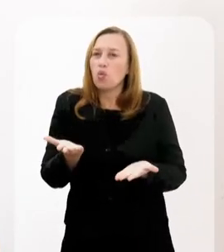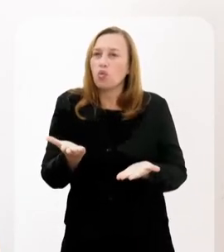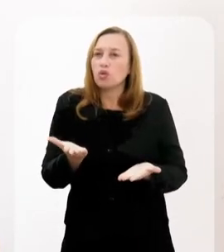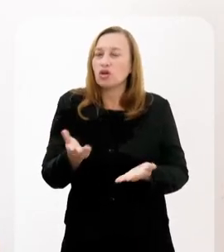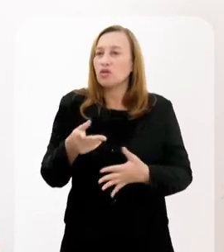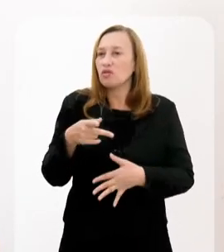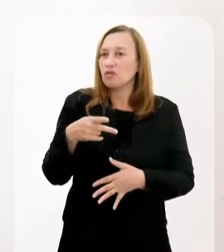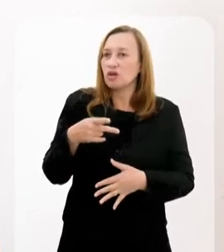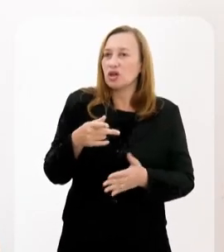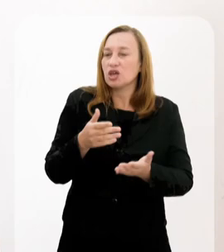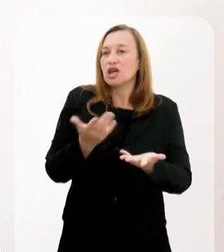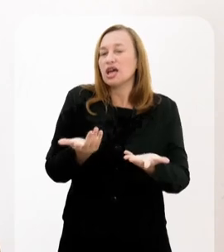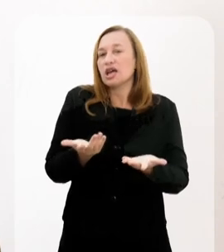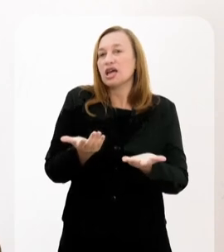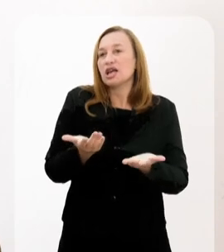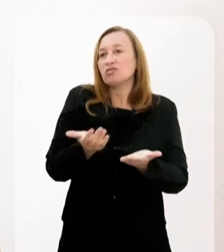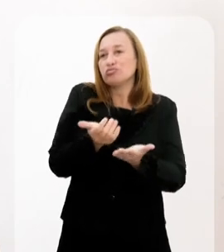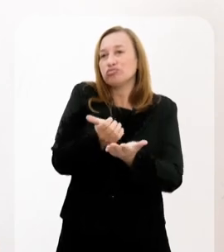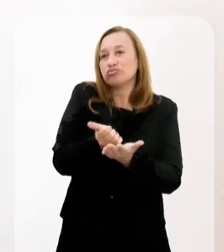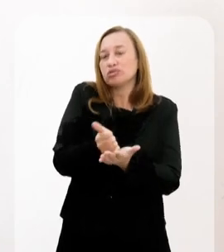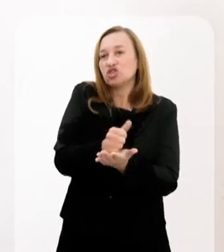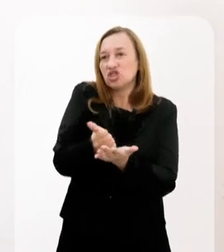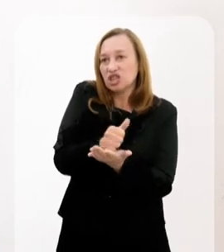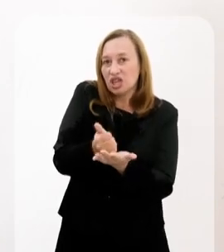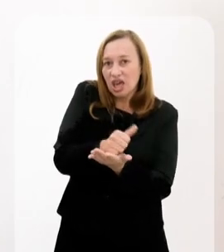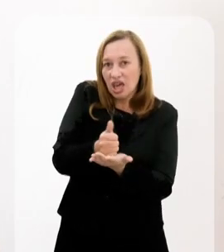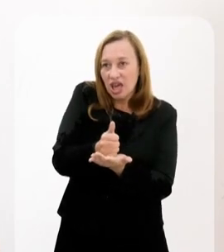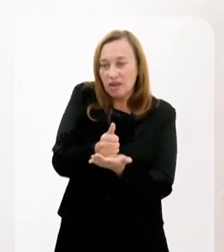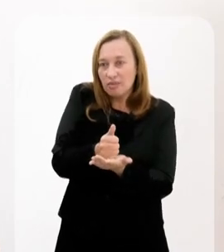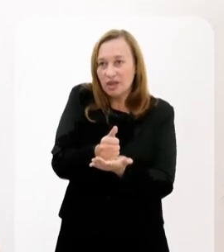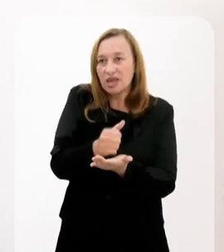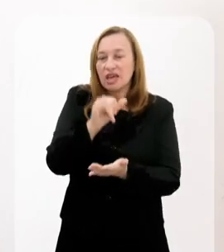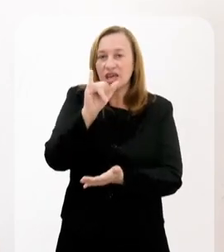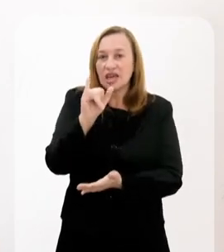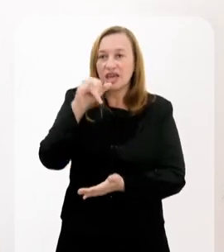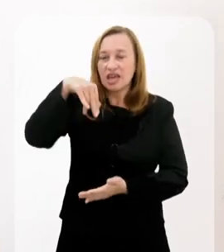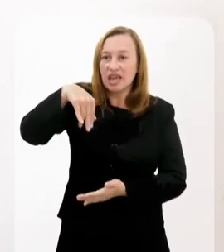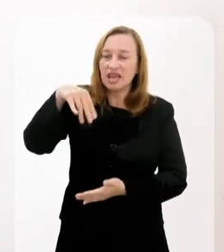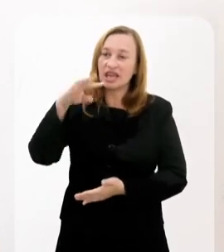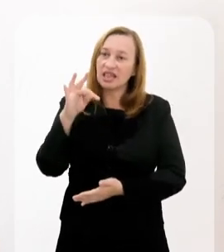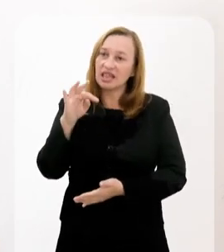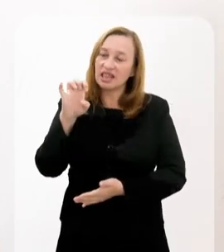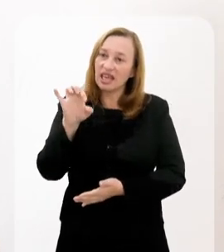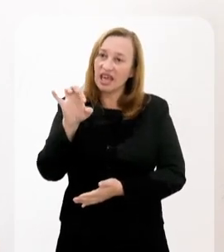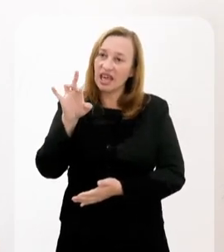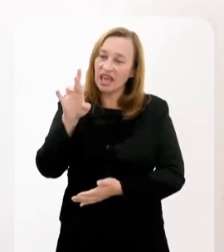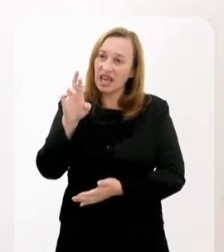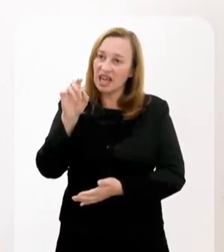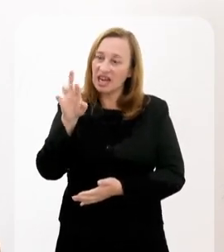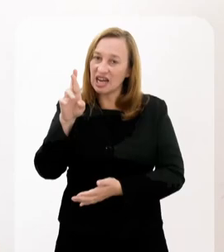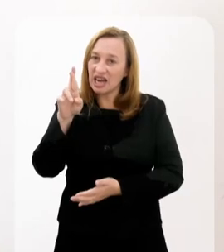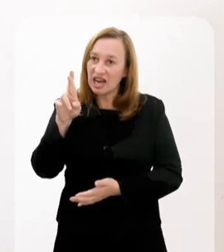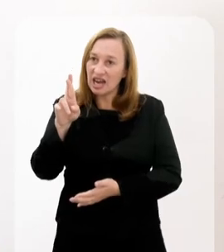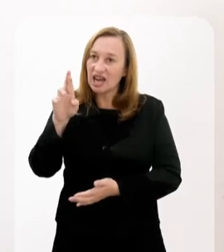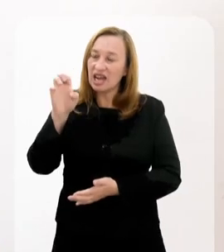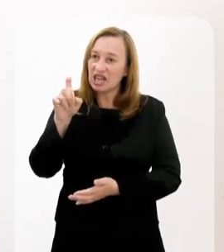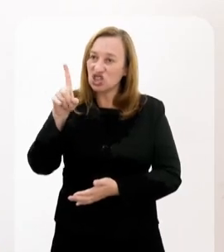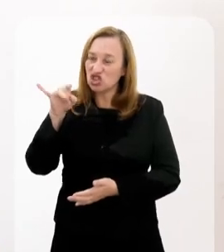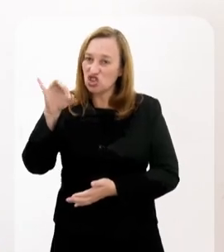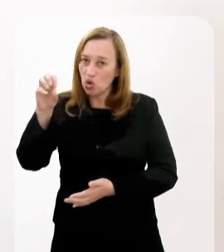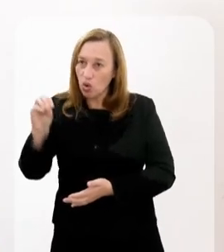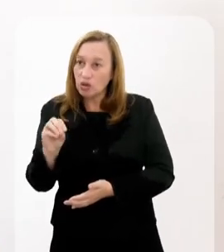do game interreligioso foi no Instituto Federal do Maracanã. Quer dizer, o Rafael